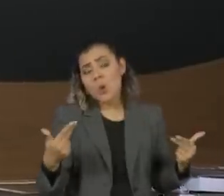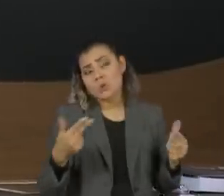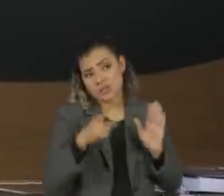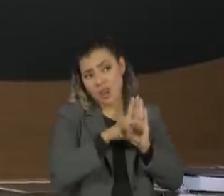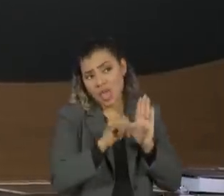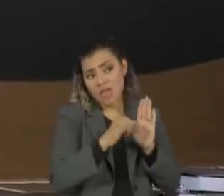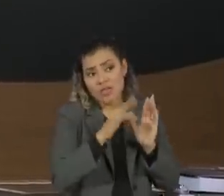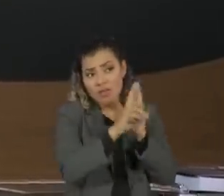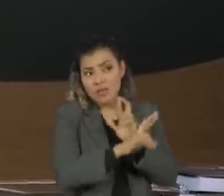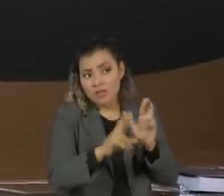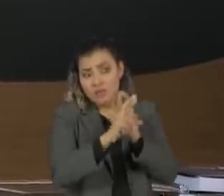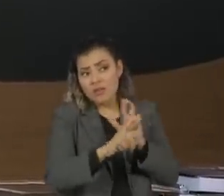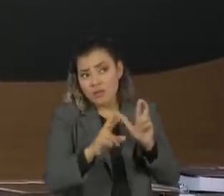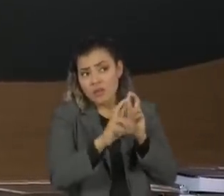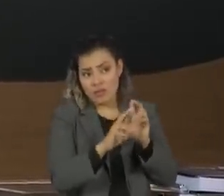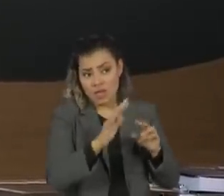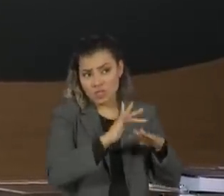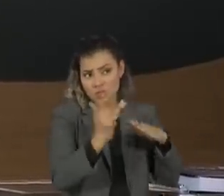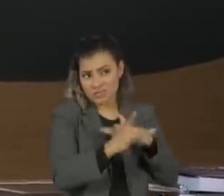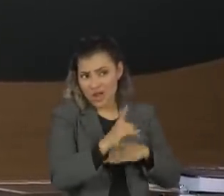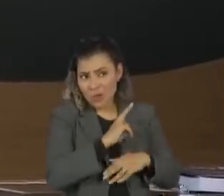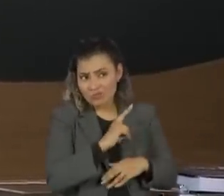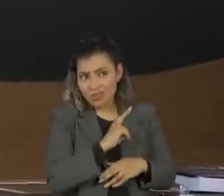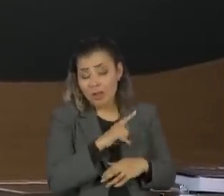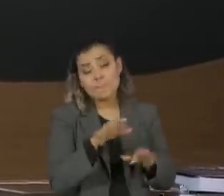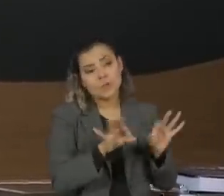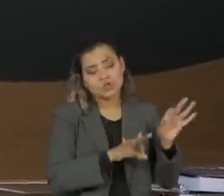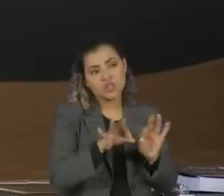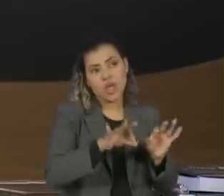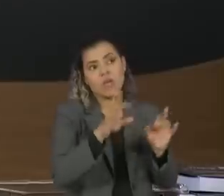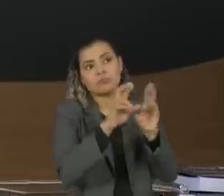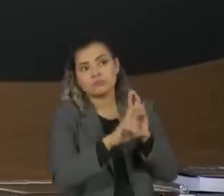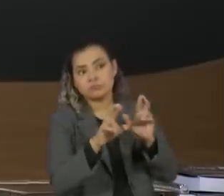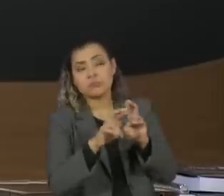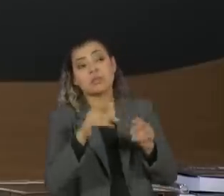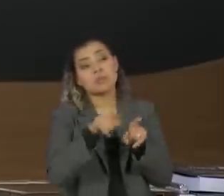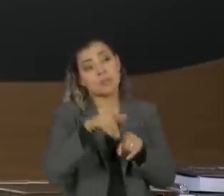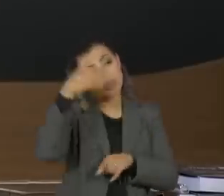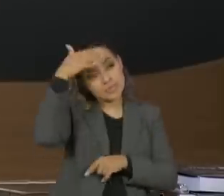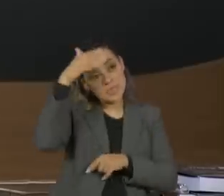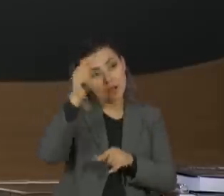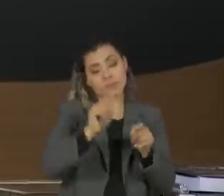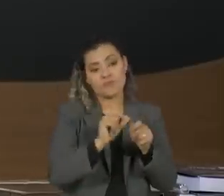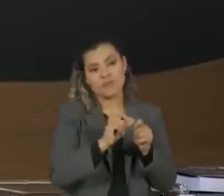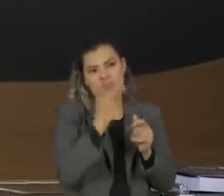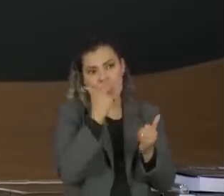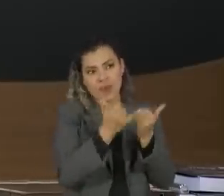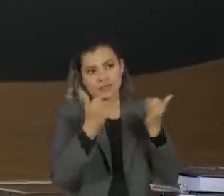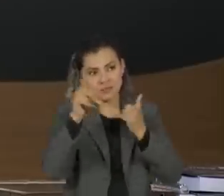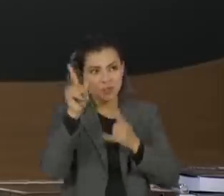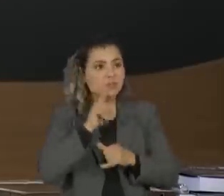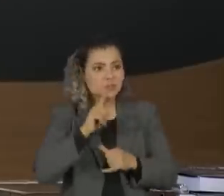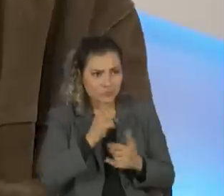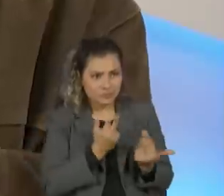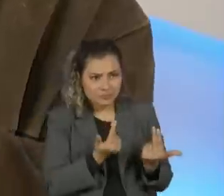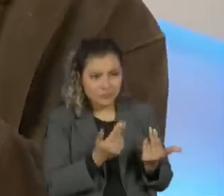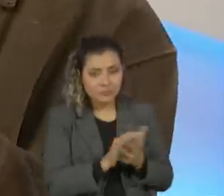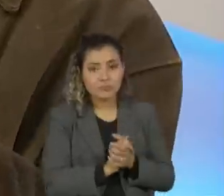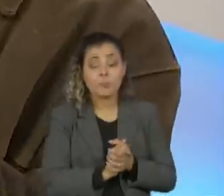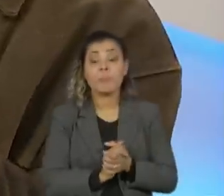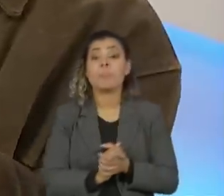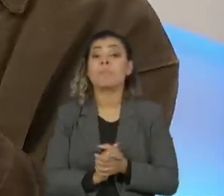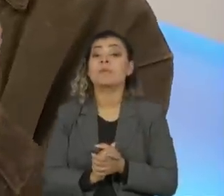das redes sociais, como está aparecendo aí em projetos ou até o Trump fez algo semelhante nos Estados Unidos? A gente tem que